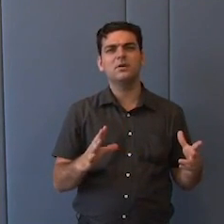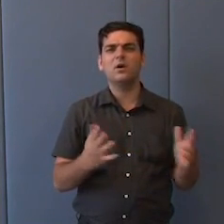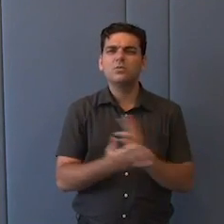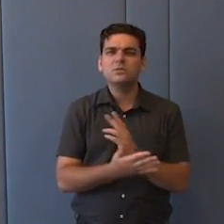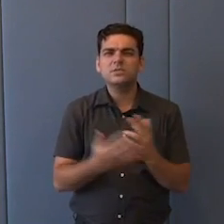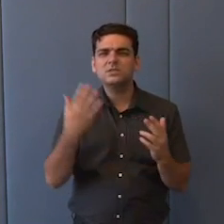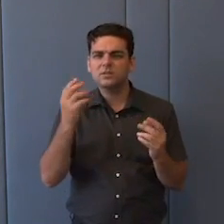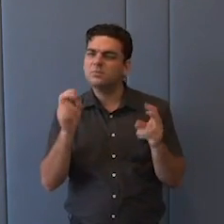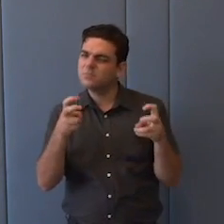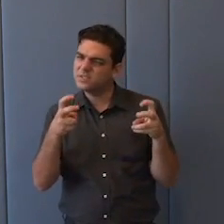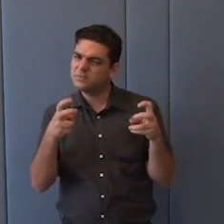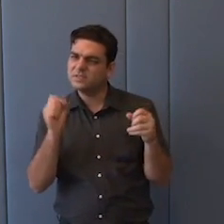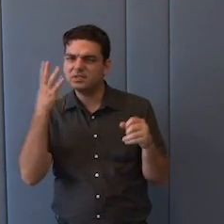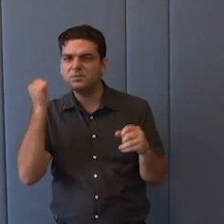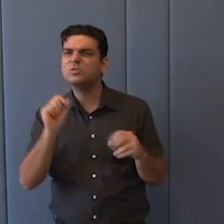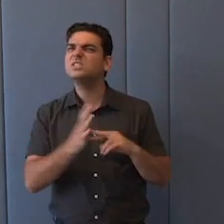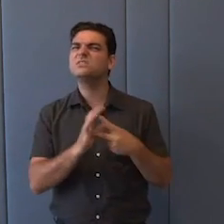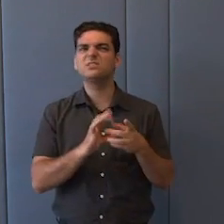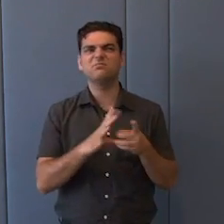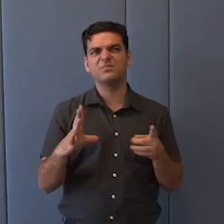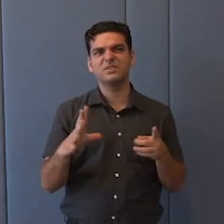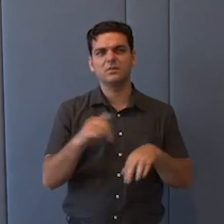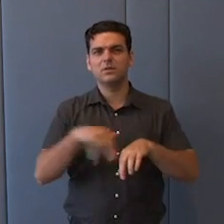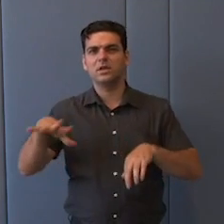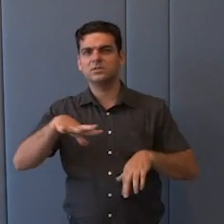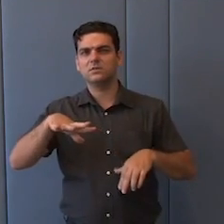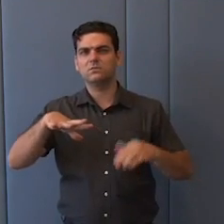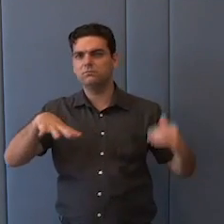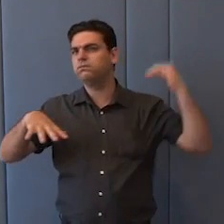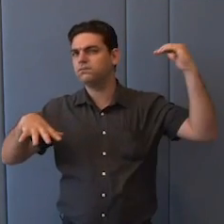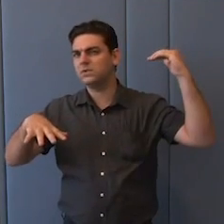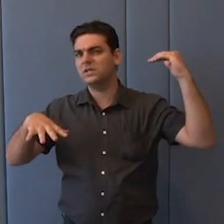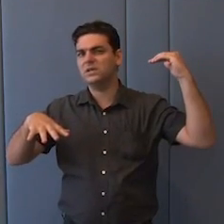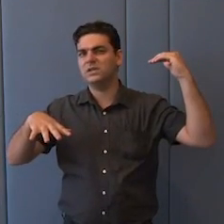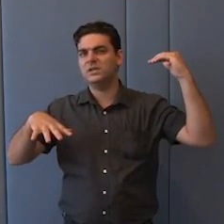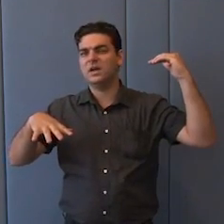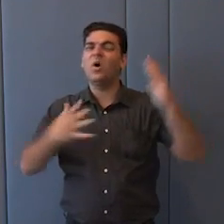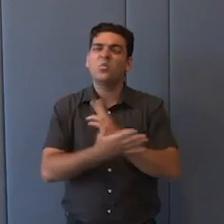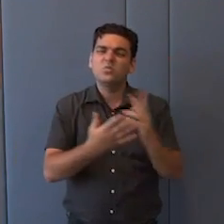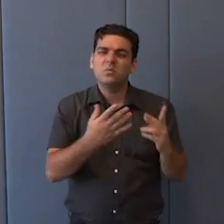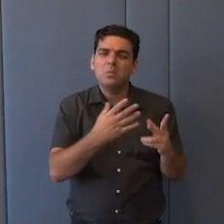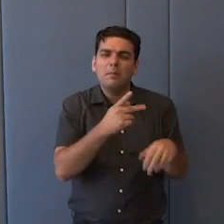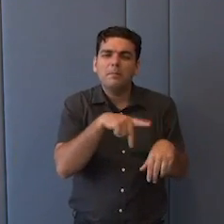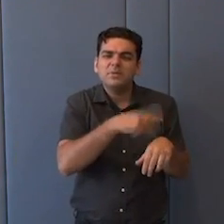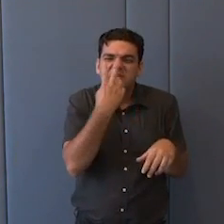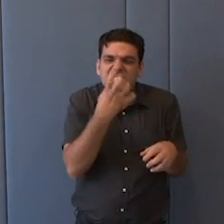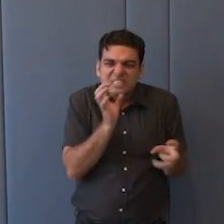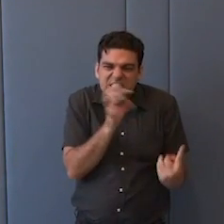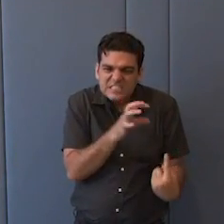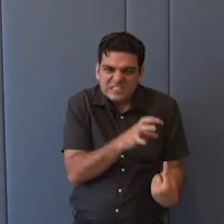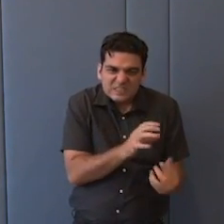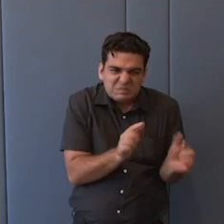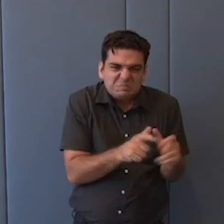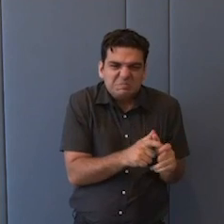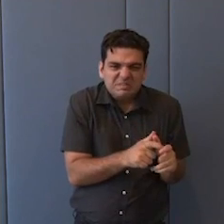determinar o é essa independência. Uma nação completamente subjugada certamente não é independente. Mas, num